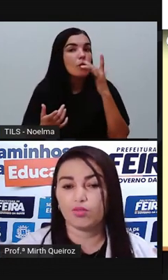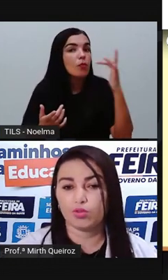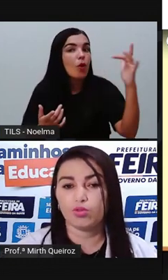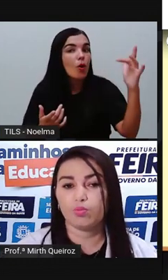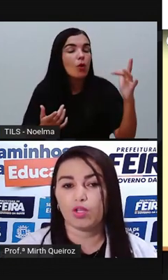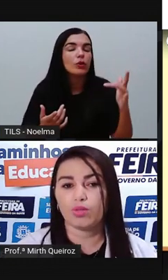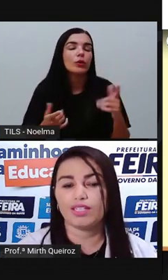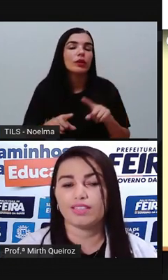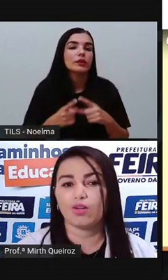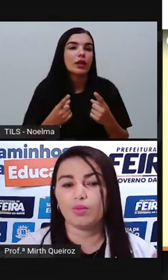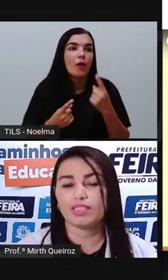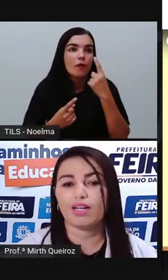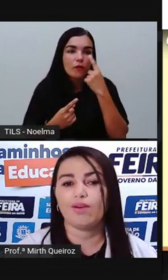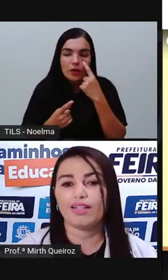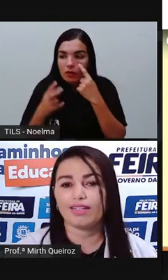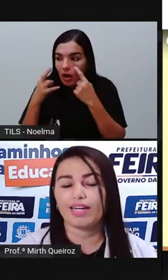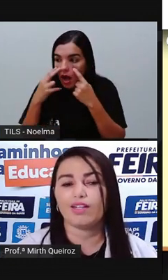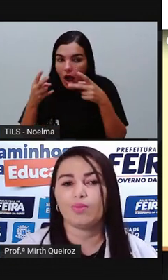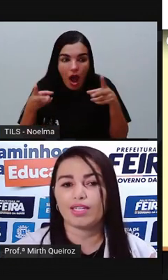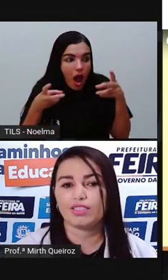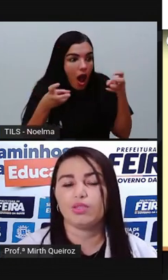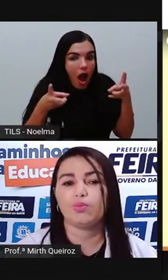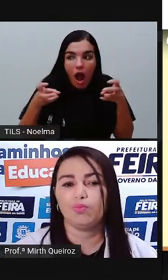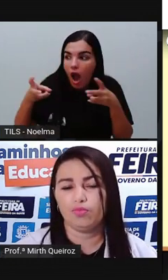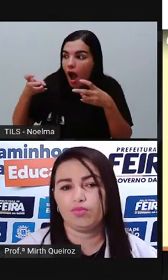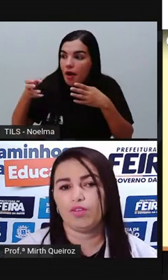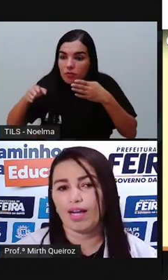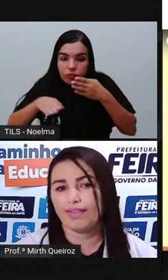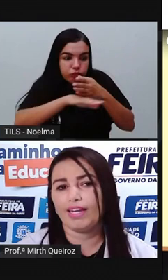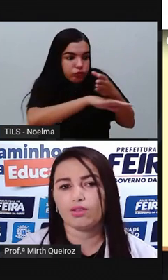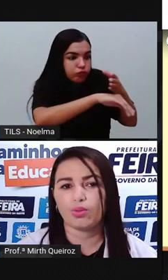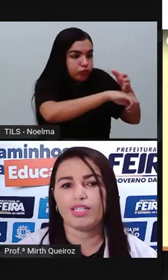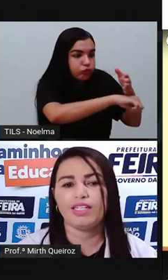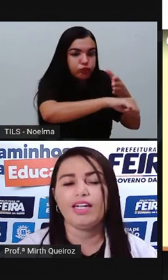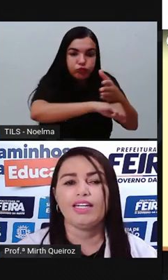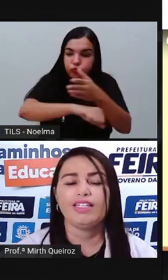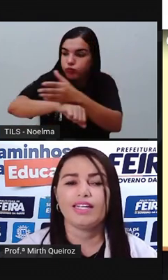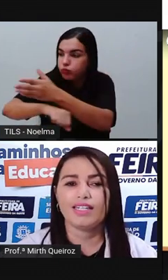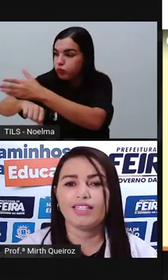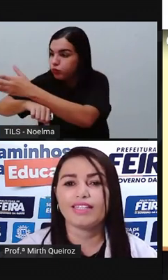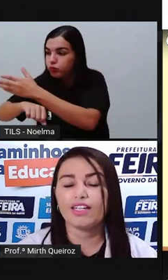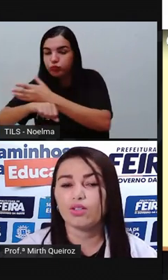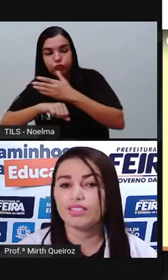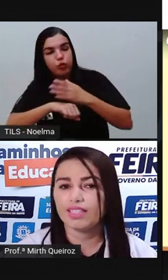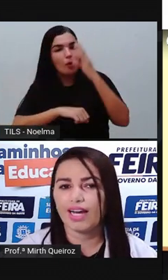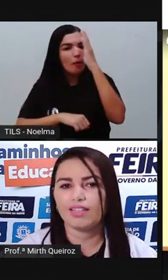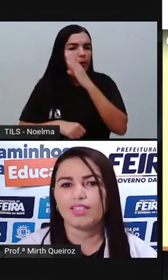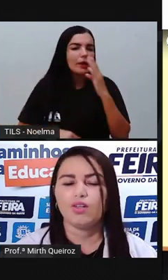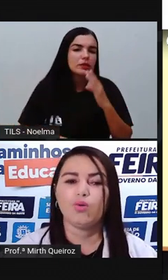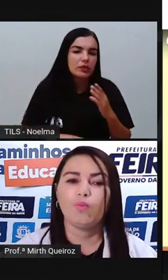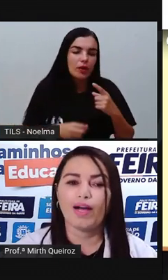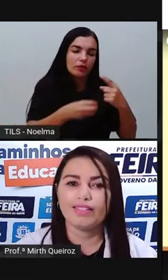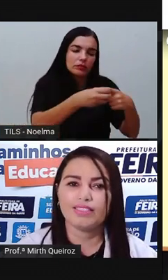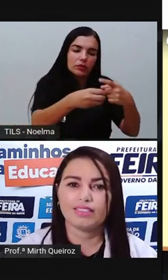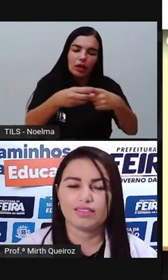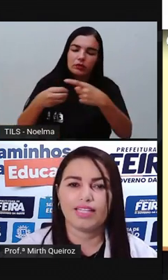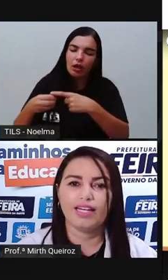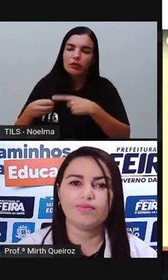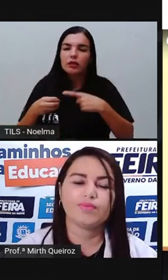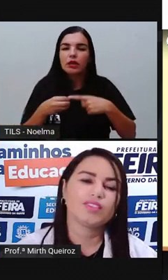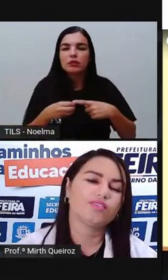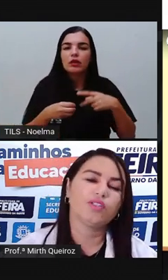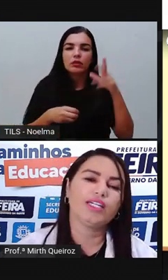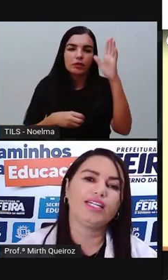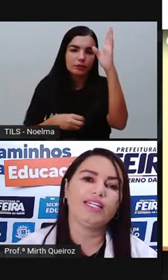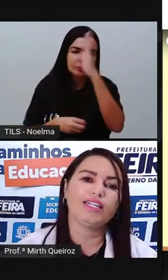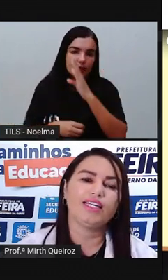Os portugueses começaram a adentrar o Brasil adentro aí e interiorizar o país, né?